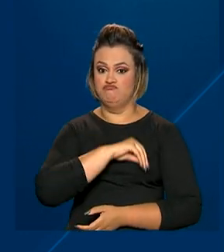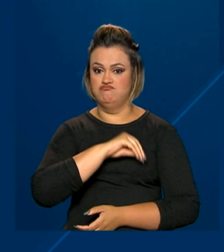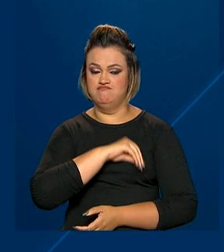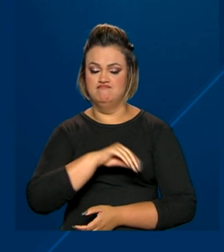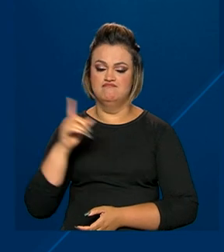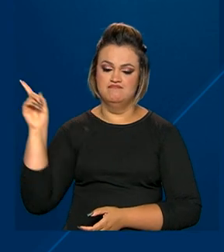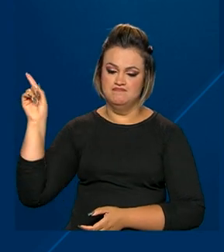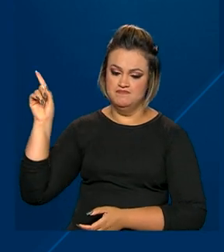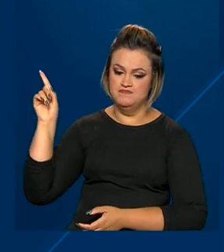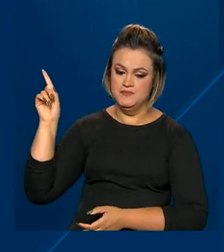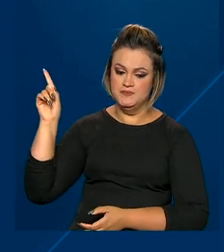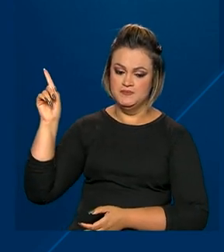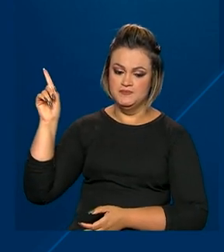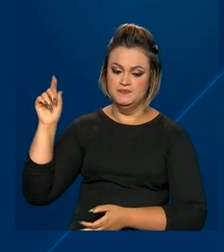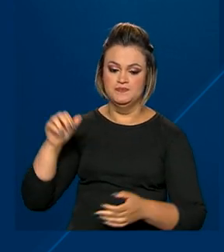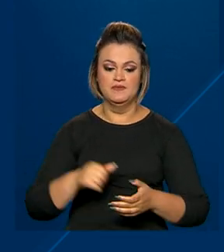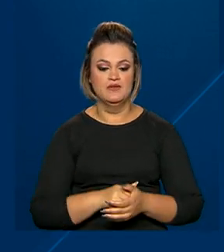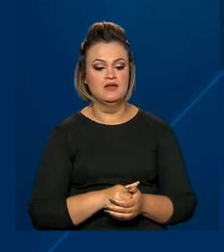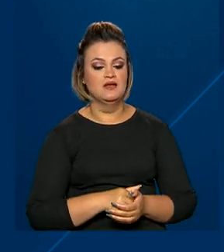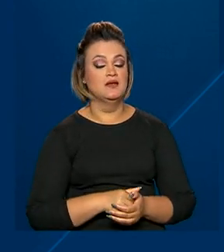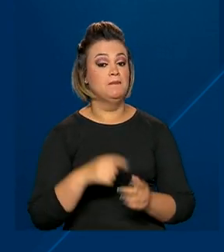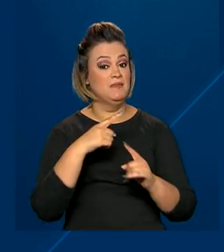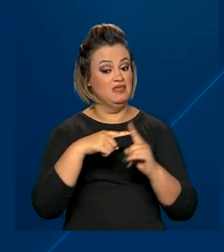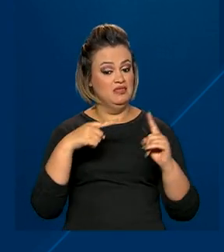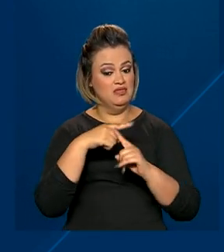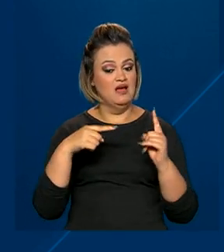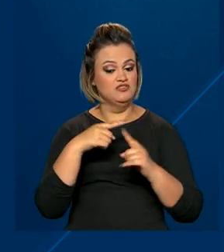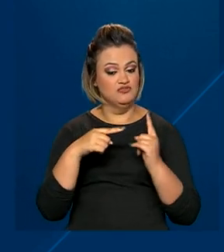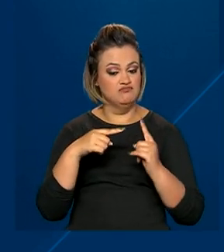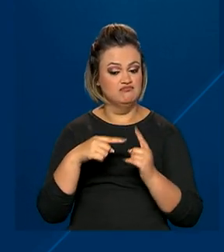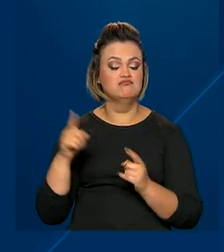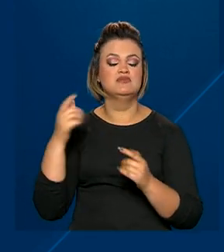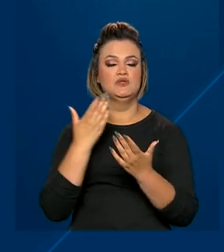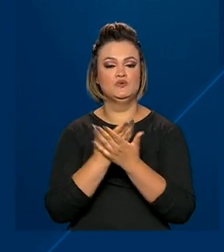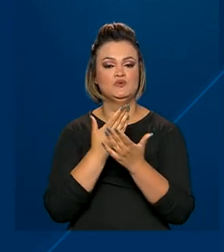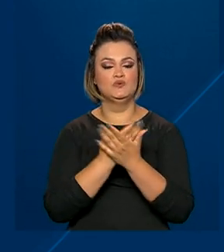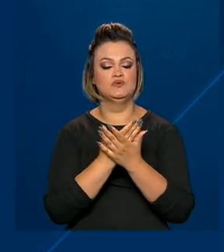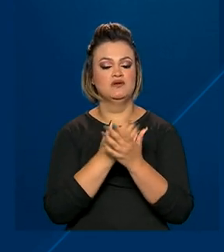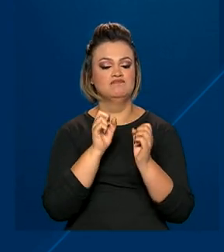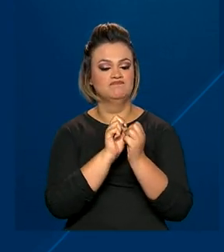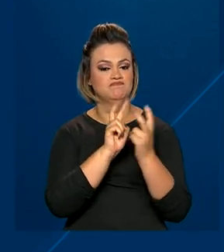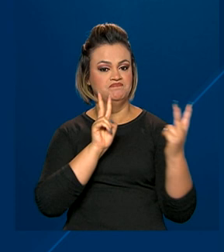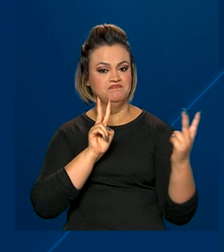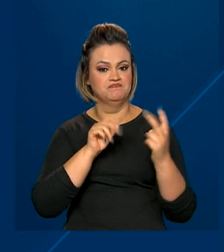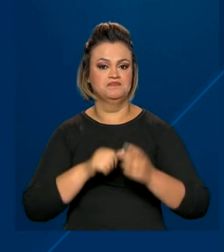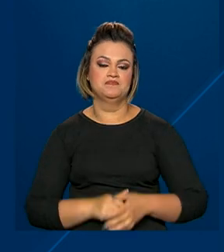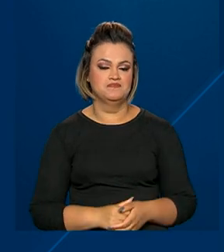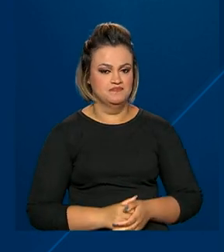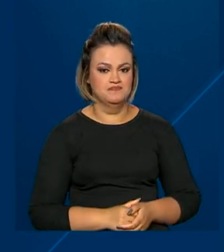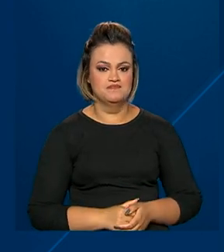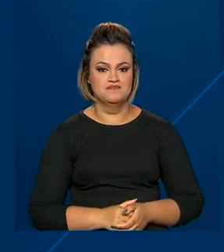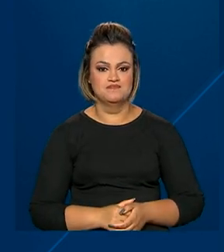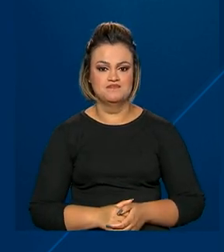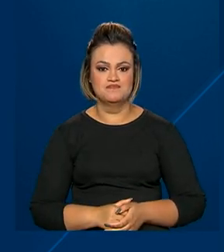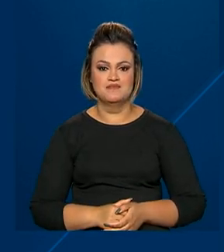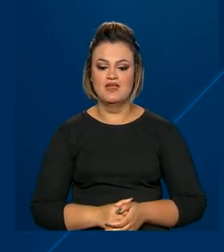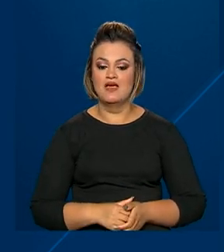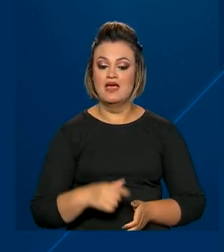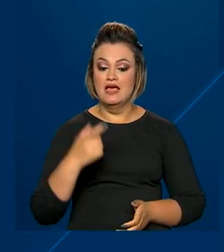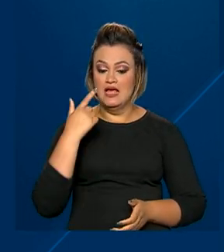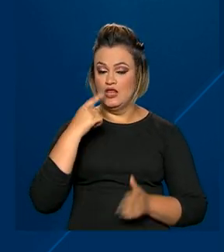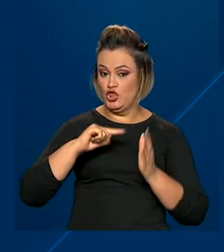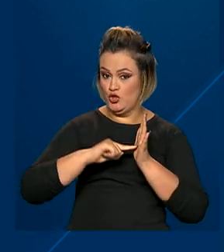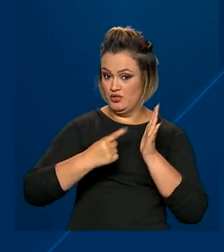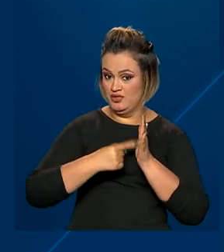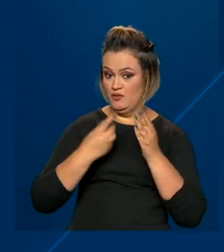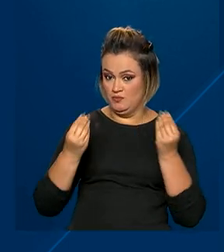de até 3 salários mínimos e mais da metade, 52%, estudavam em cursos à distância. Em relação às